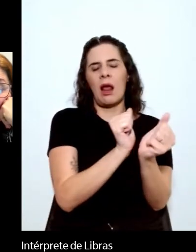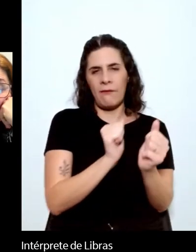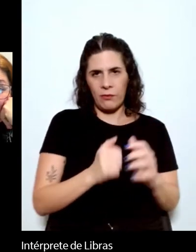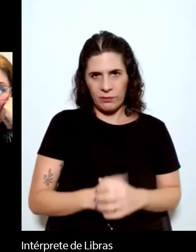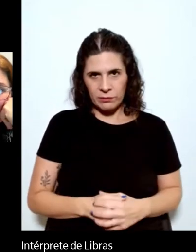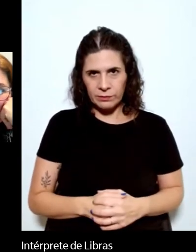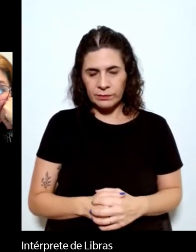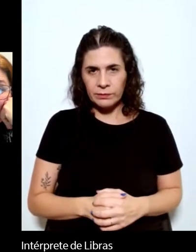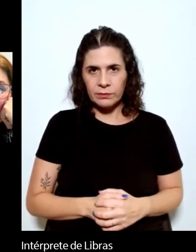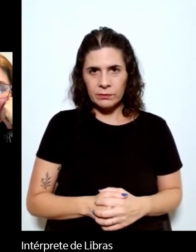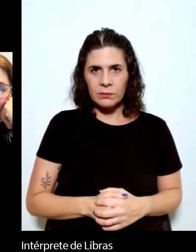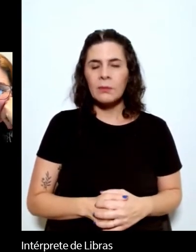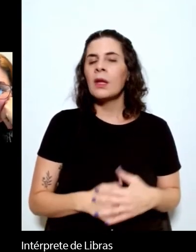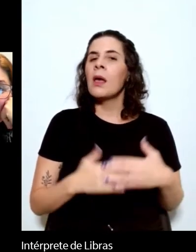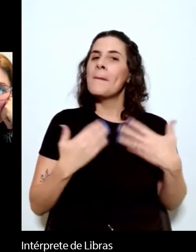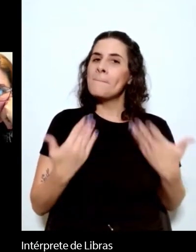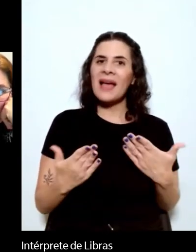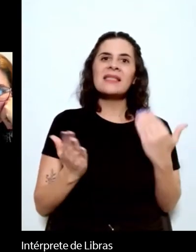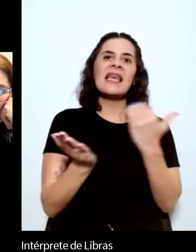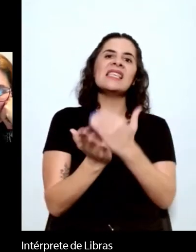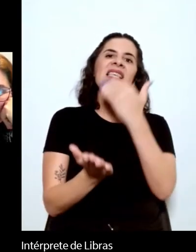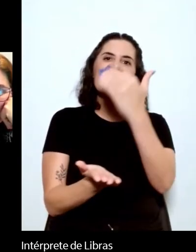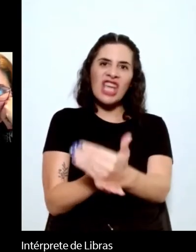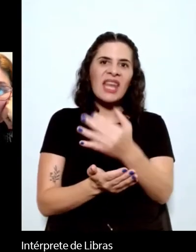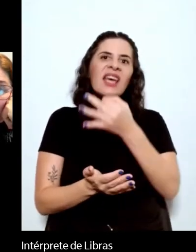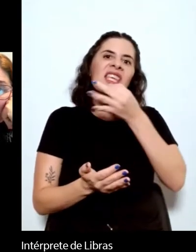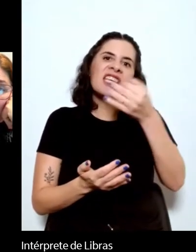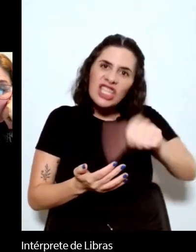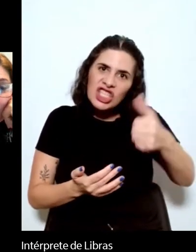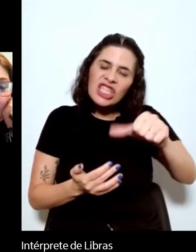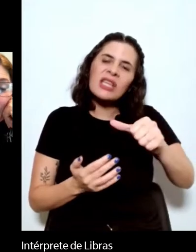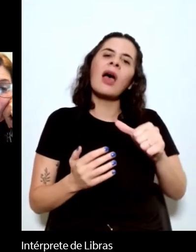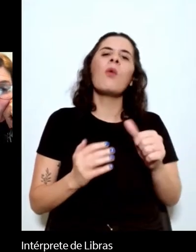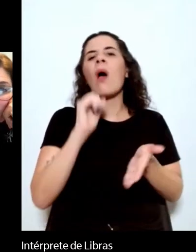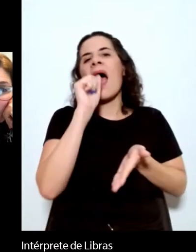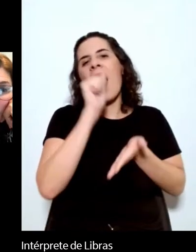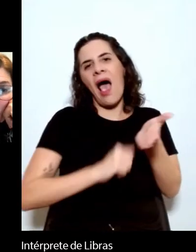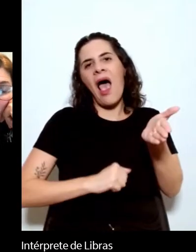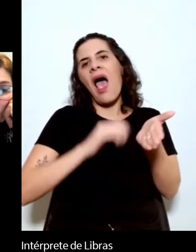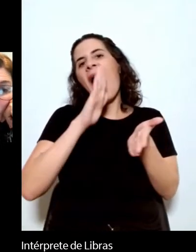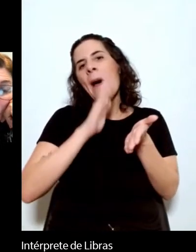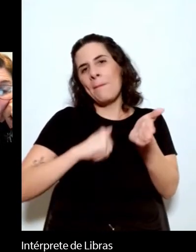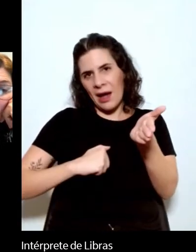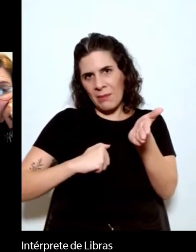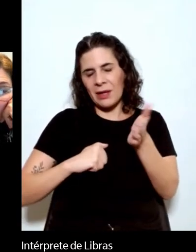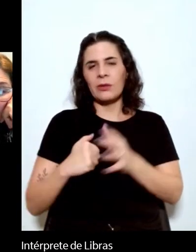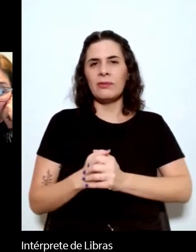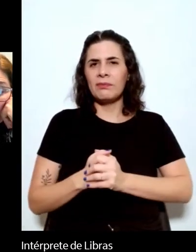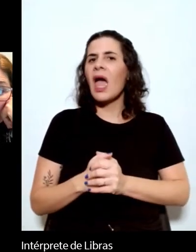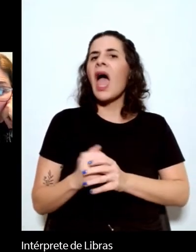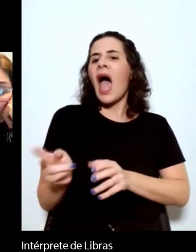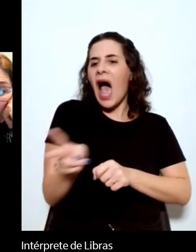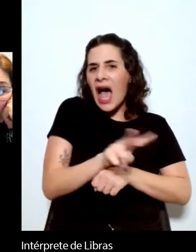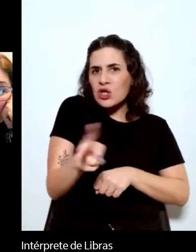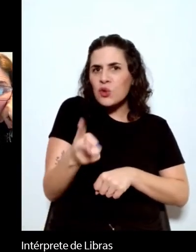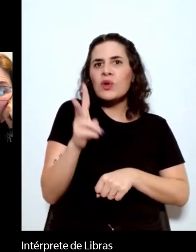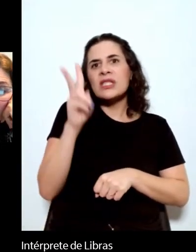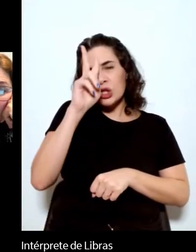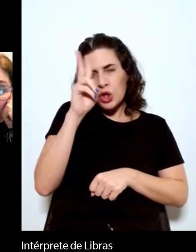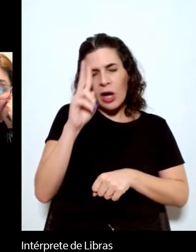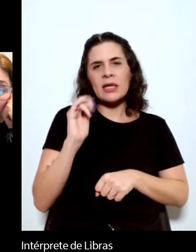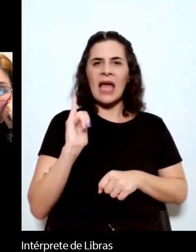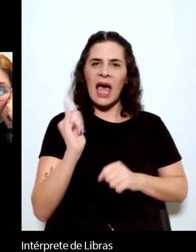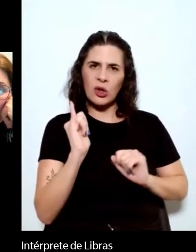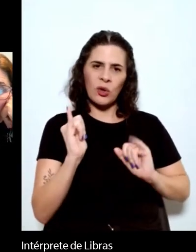Mas exagera e critica esse apagamento. Assim, ambas as histórias usam seus narradores para